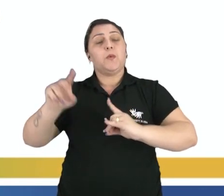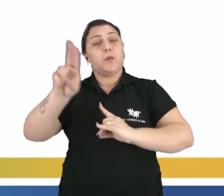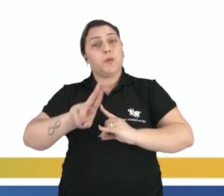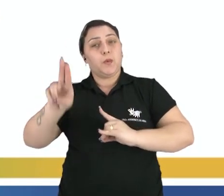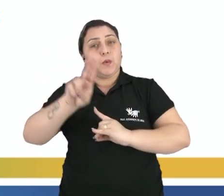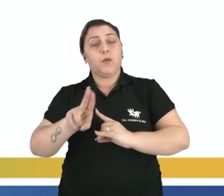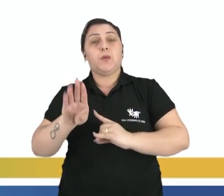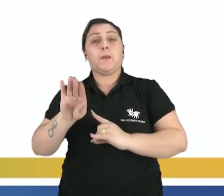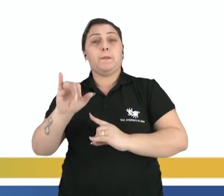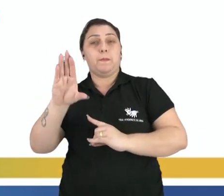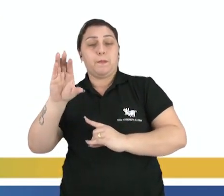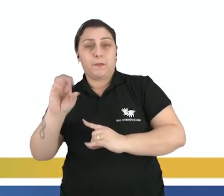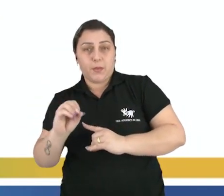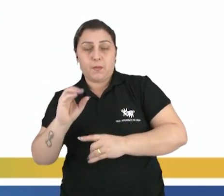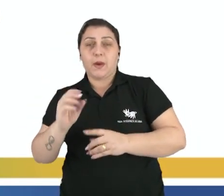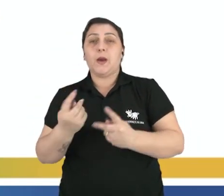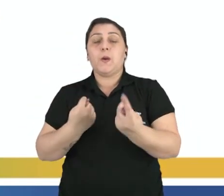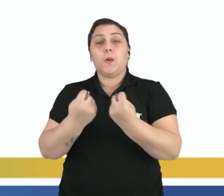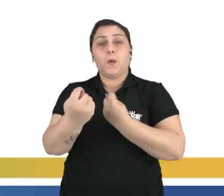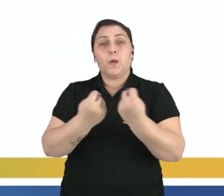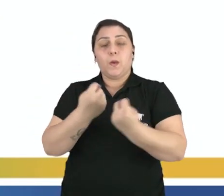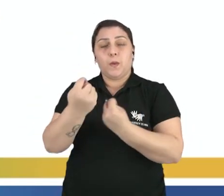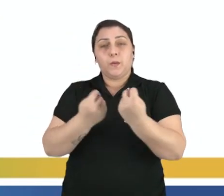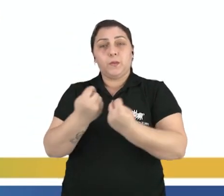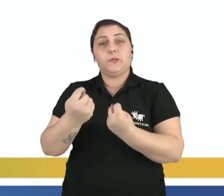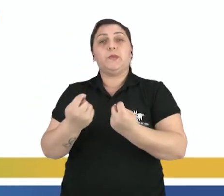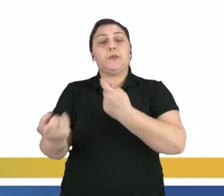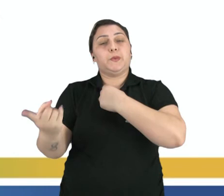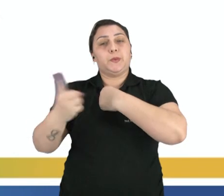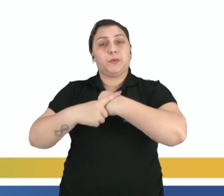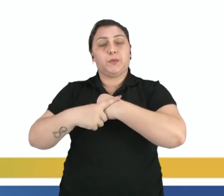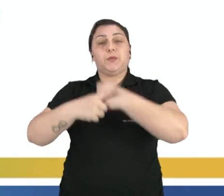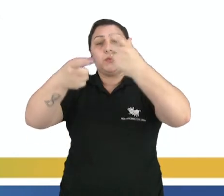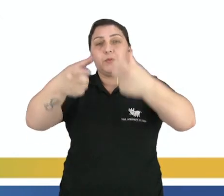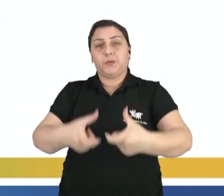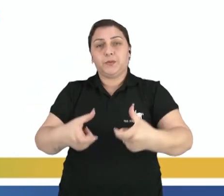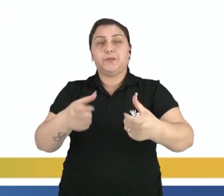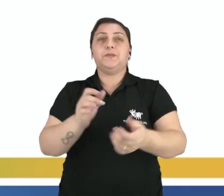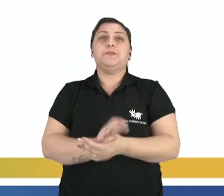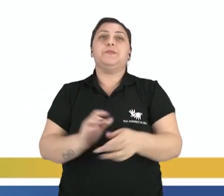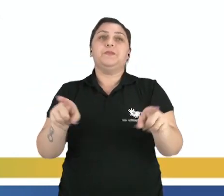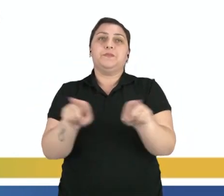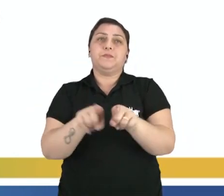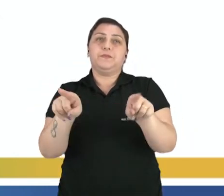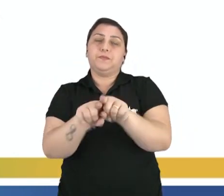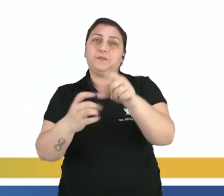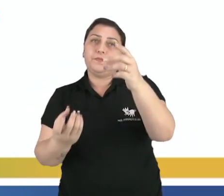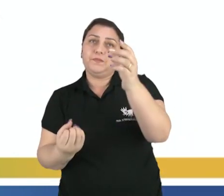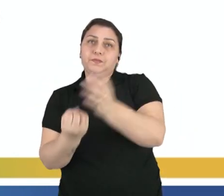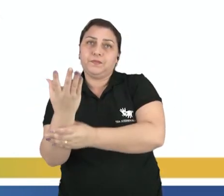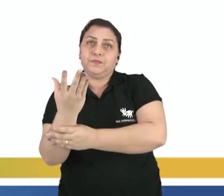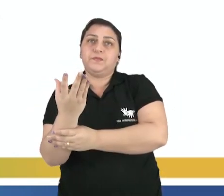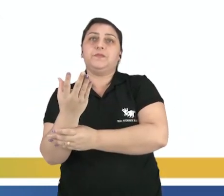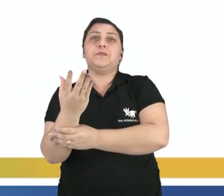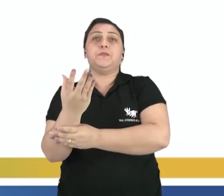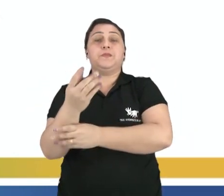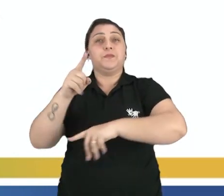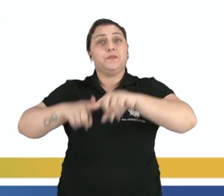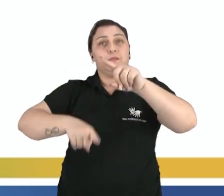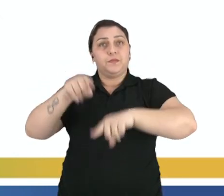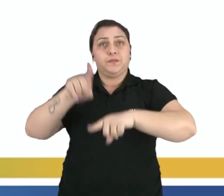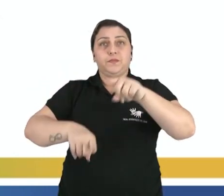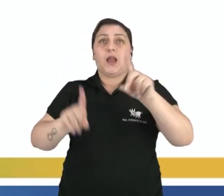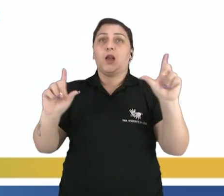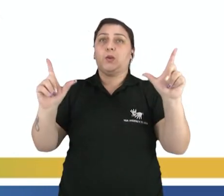uso de biorremediação para controlar e eliminar a contaminação dos ambientes. Além disso, a produção de produtos biodegradáveis